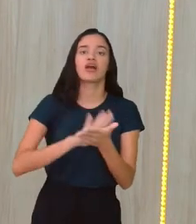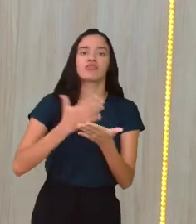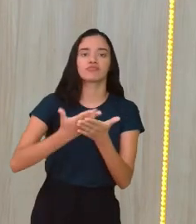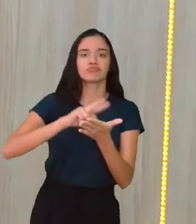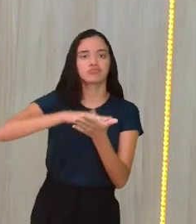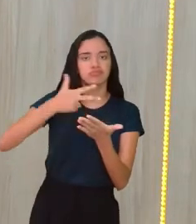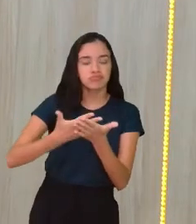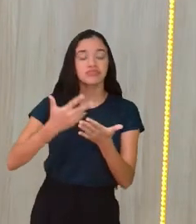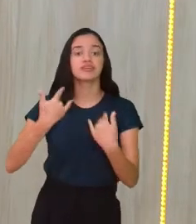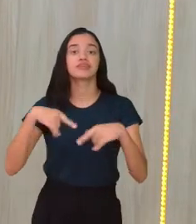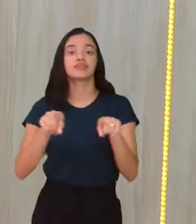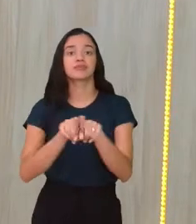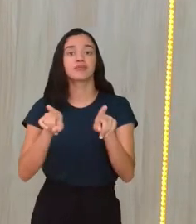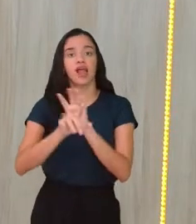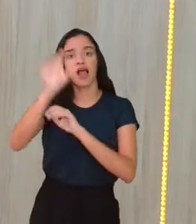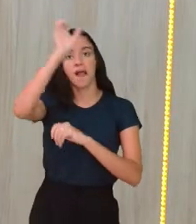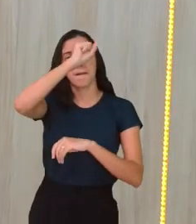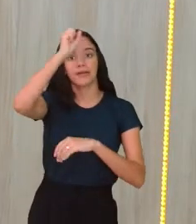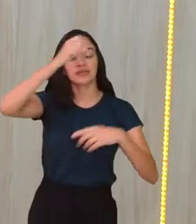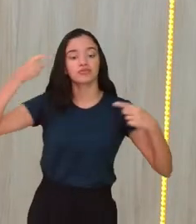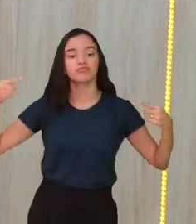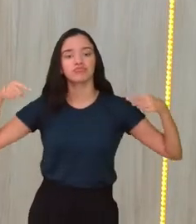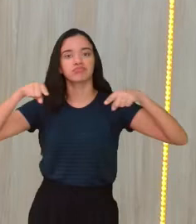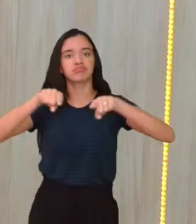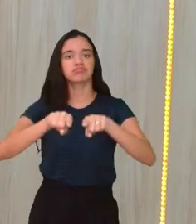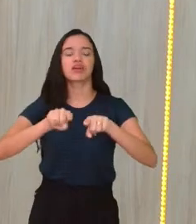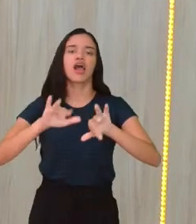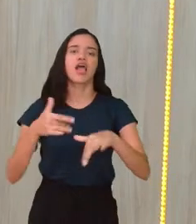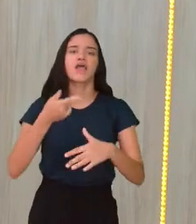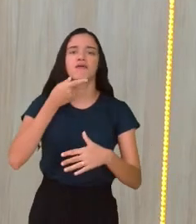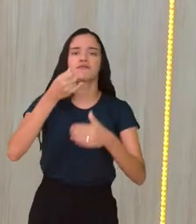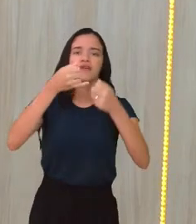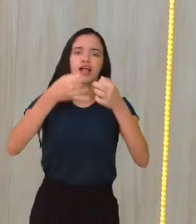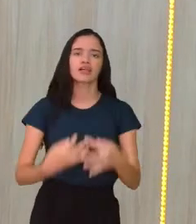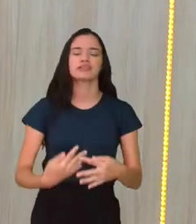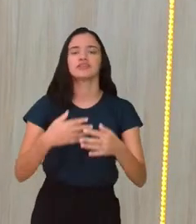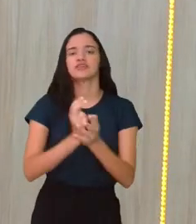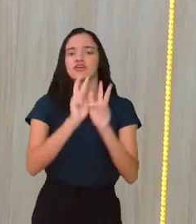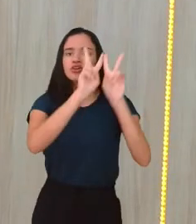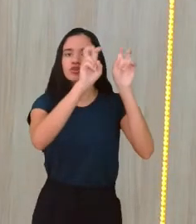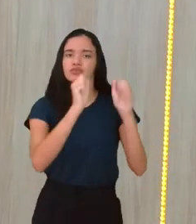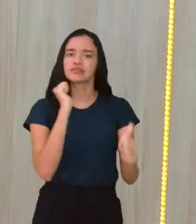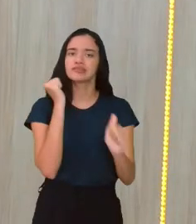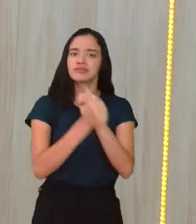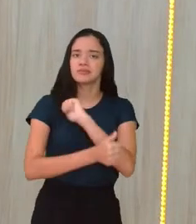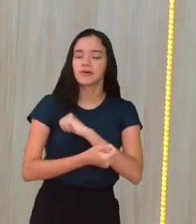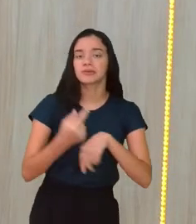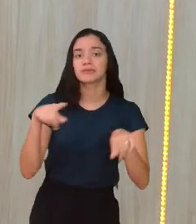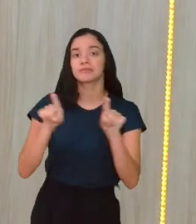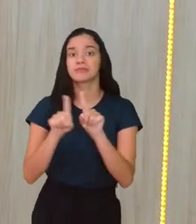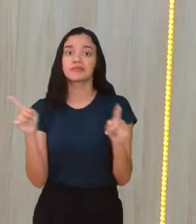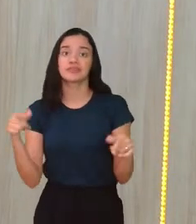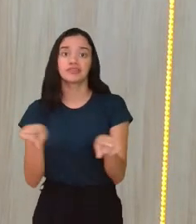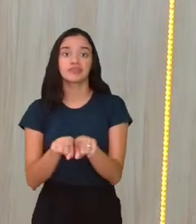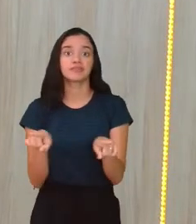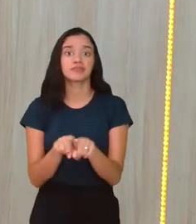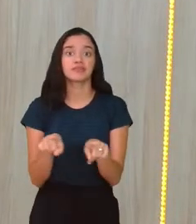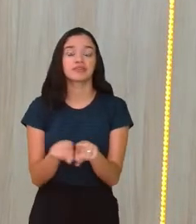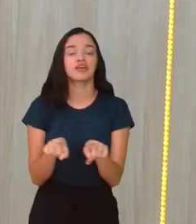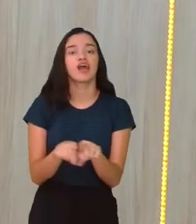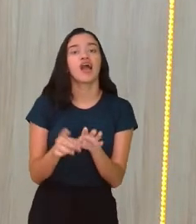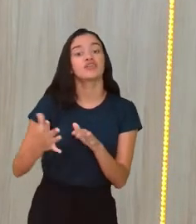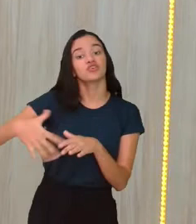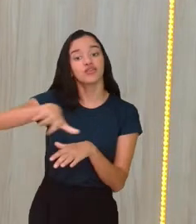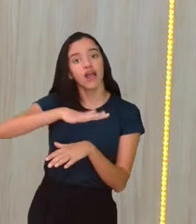tradução e aprender aí simultaneamente, né. Eu falo de assuntos de esporte, mas a gente fala também sobre assuntos de uma